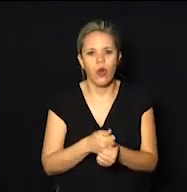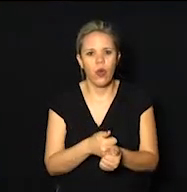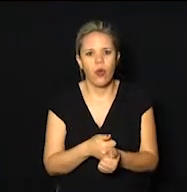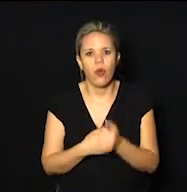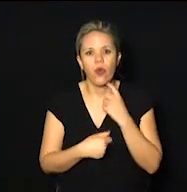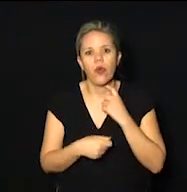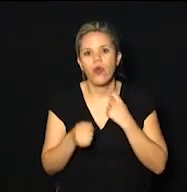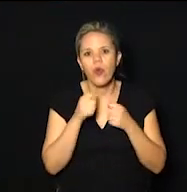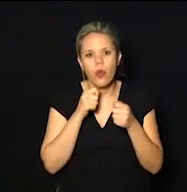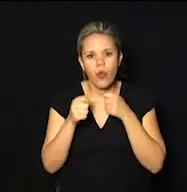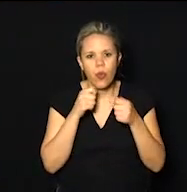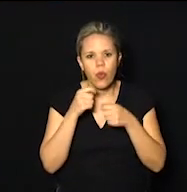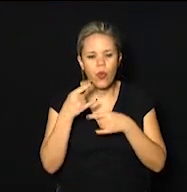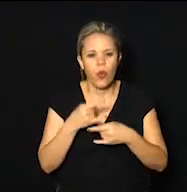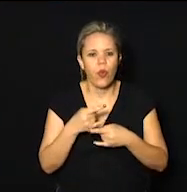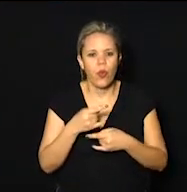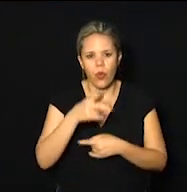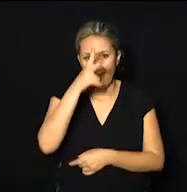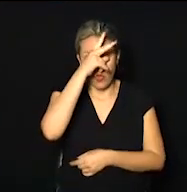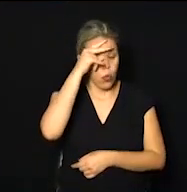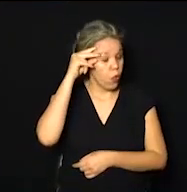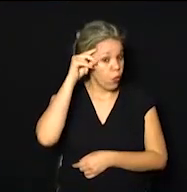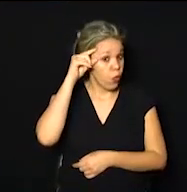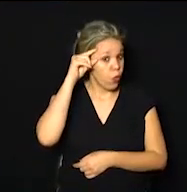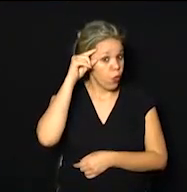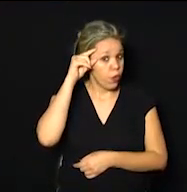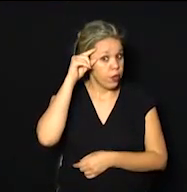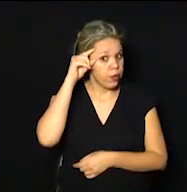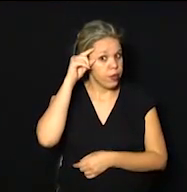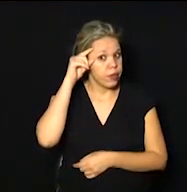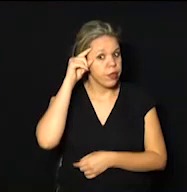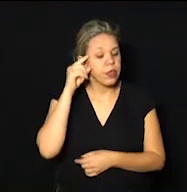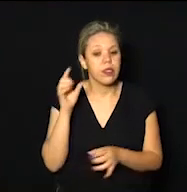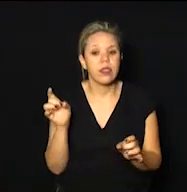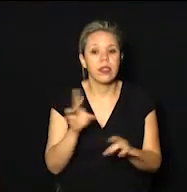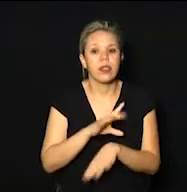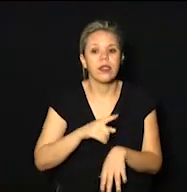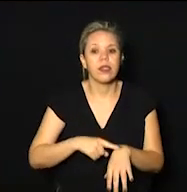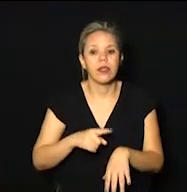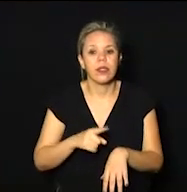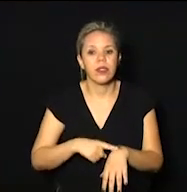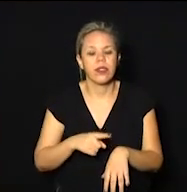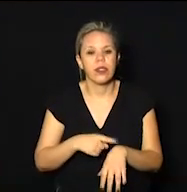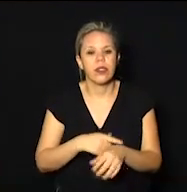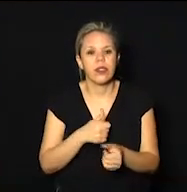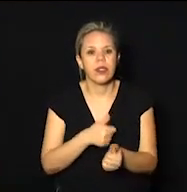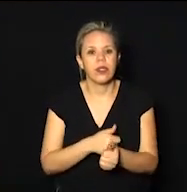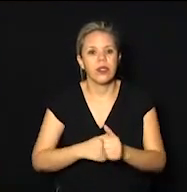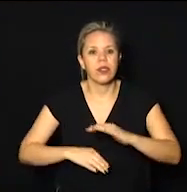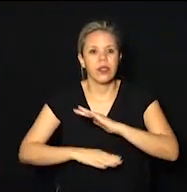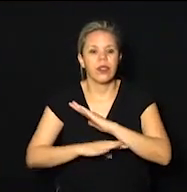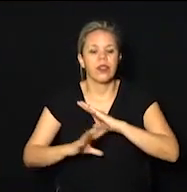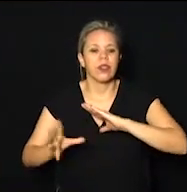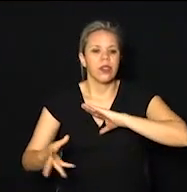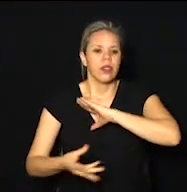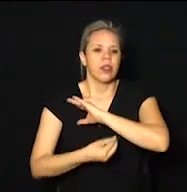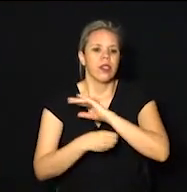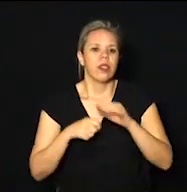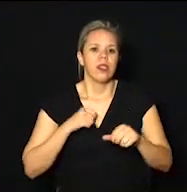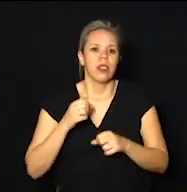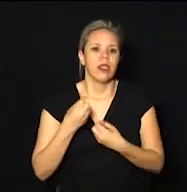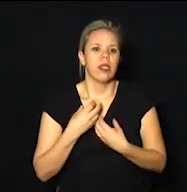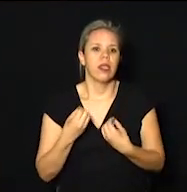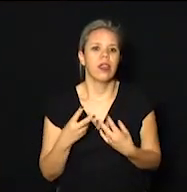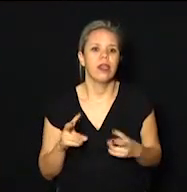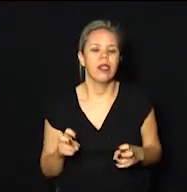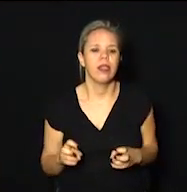a entrevista coletiva do prefeito Jonas Donizete, que acabou há pouco, né? Acoladinho aqui com o Câmara Total. E tem mais informações